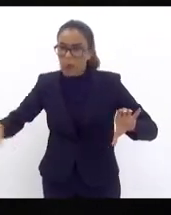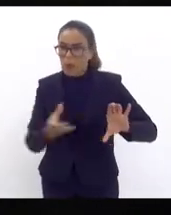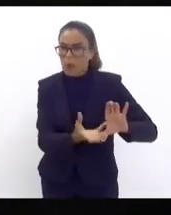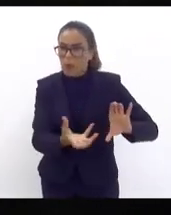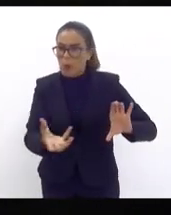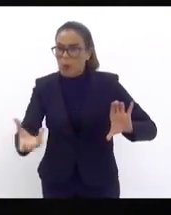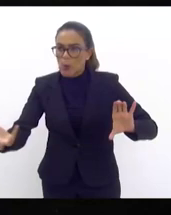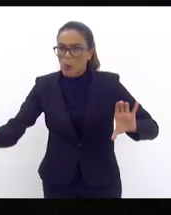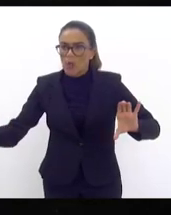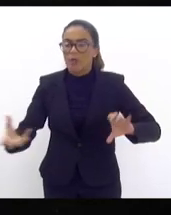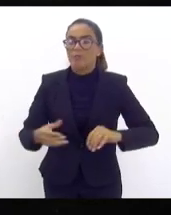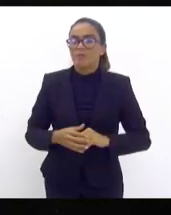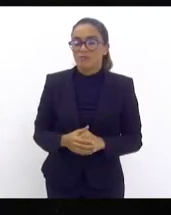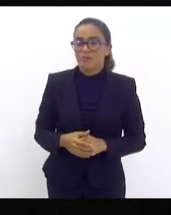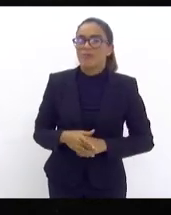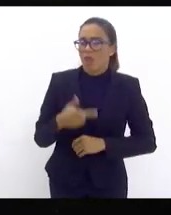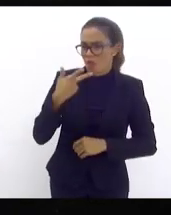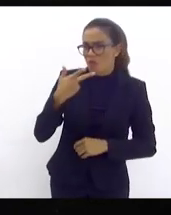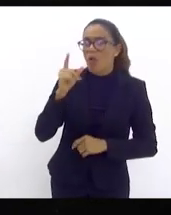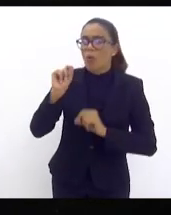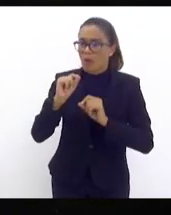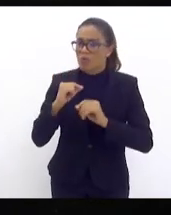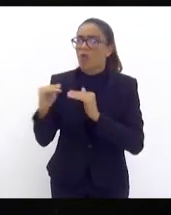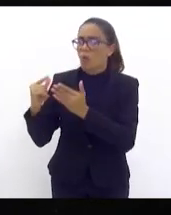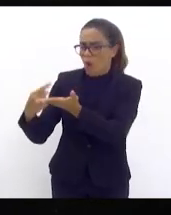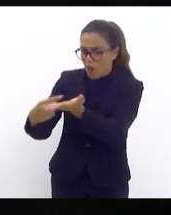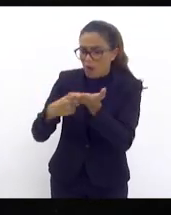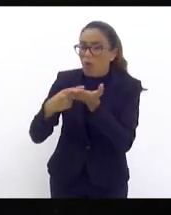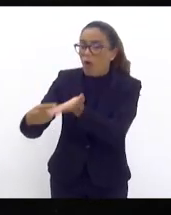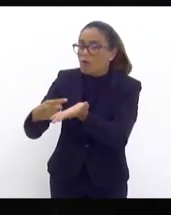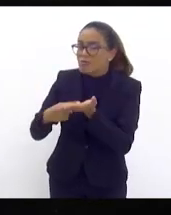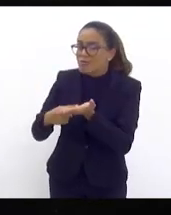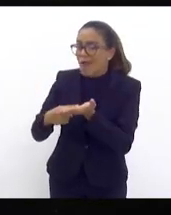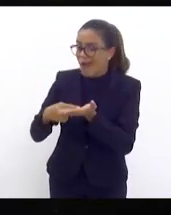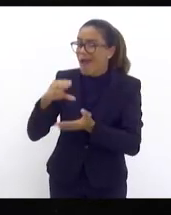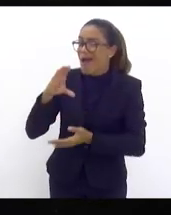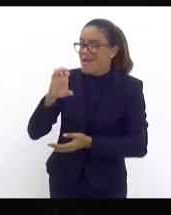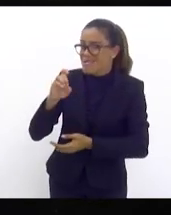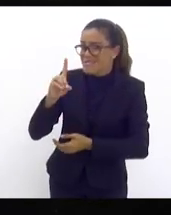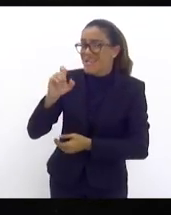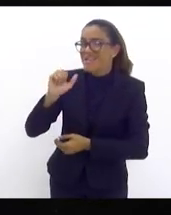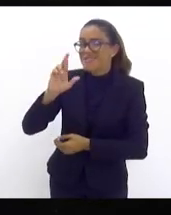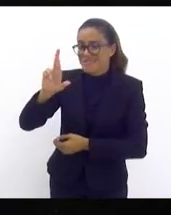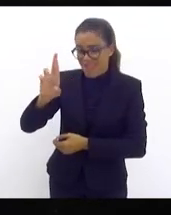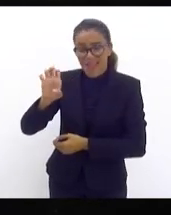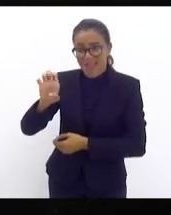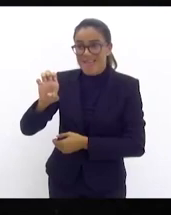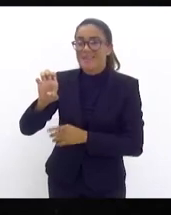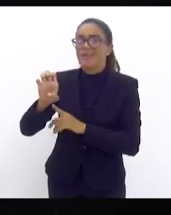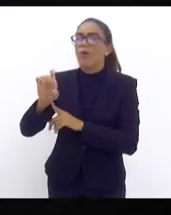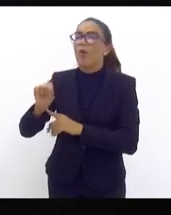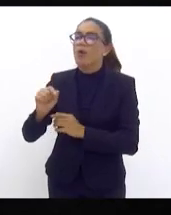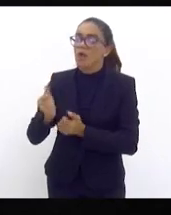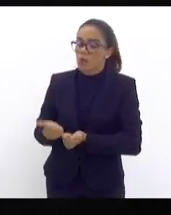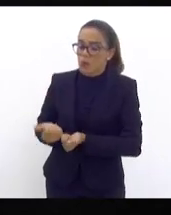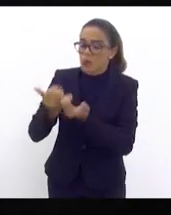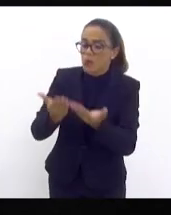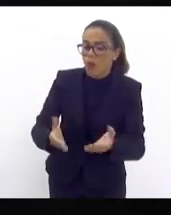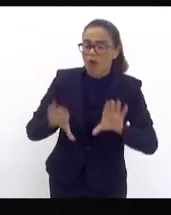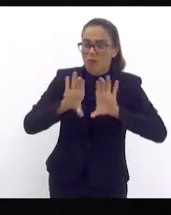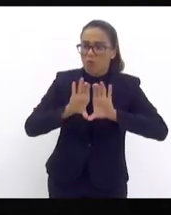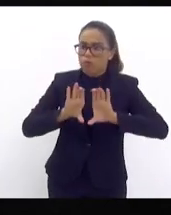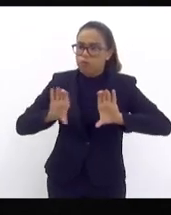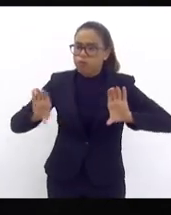afirmar a vossa excelência existia um acordo qual era o acordo? a sedar ela doava toda a parte dos canos para colocar